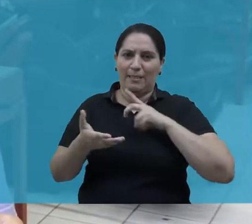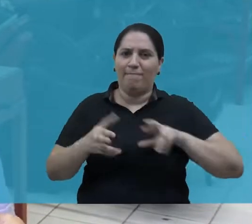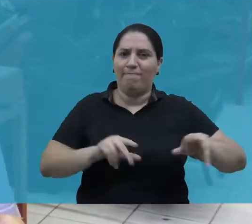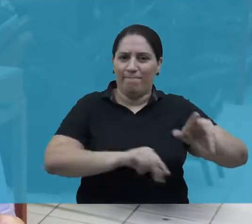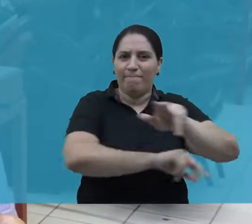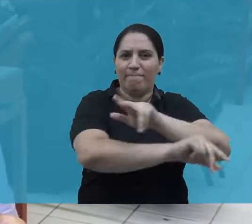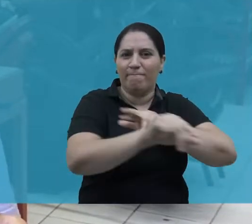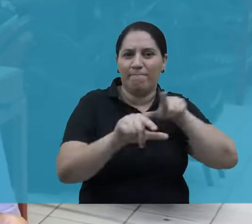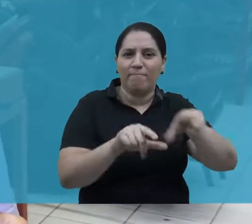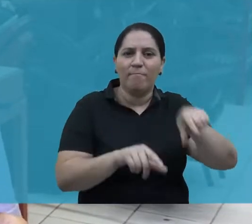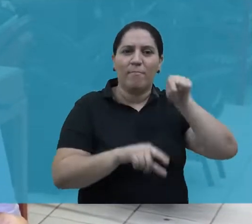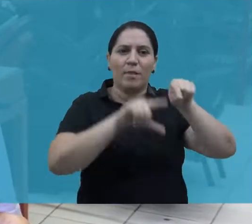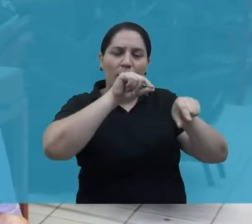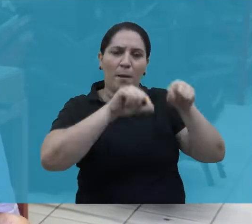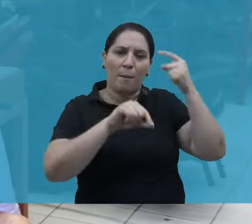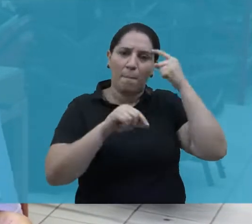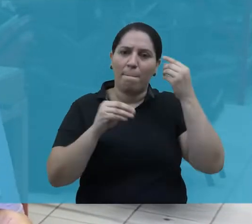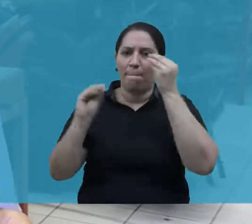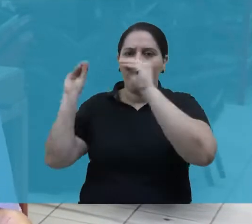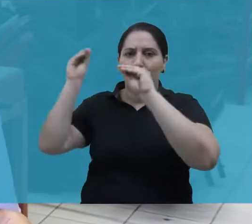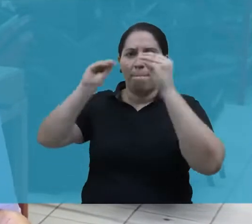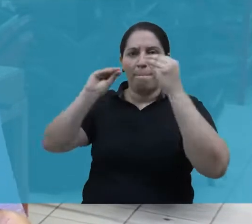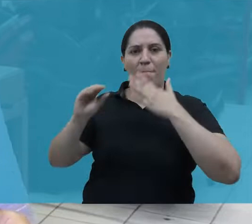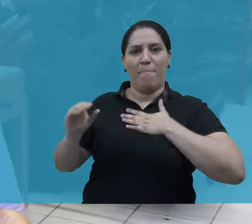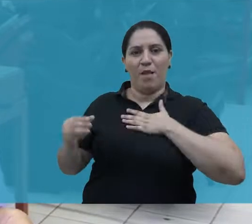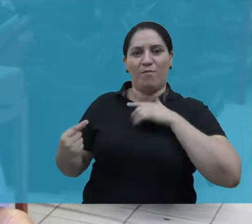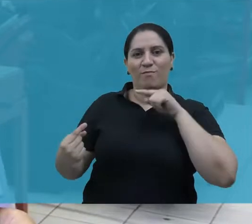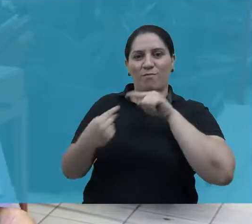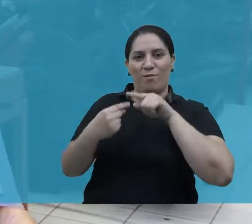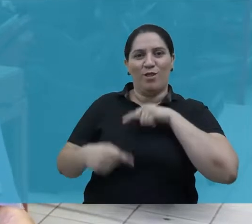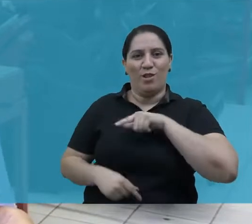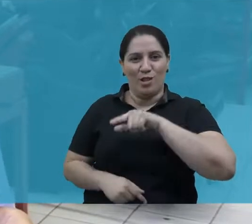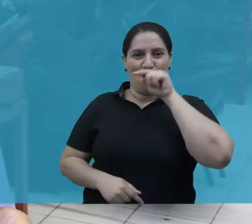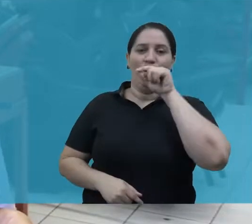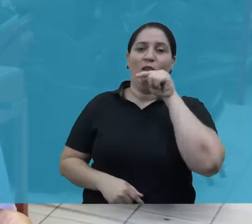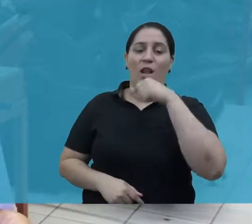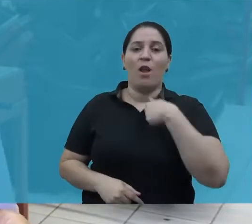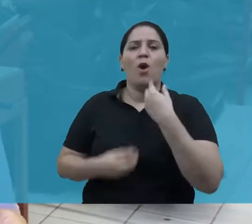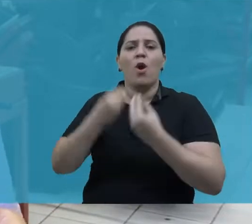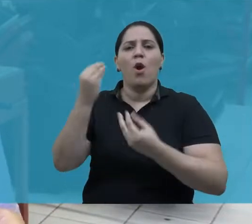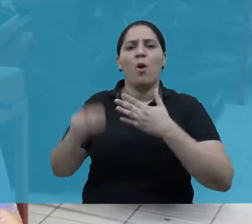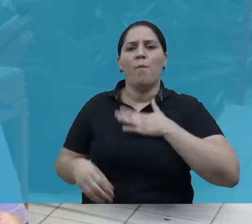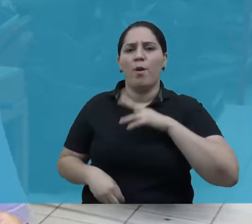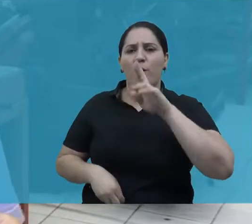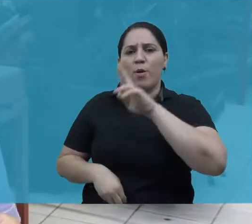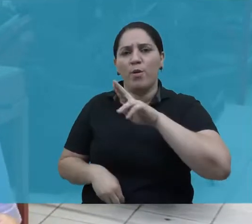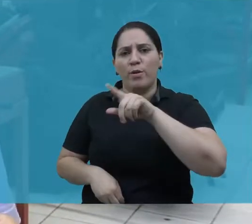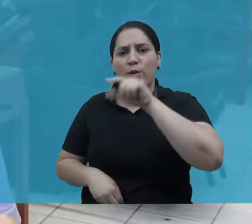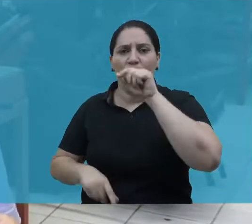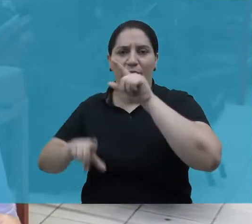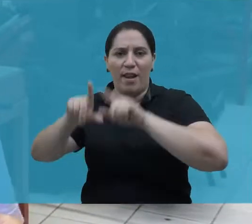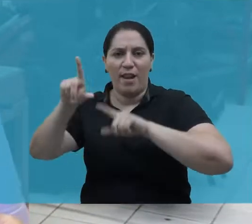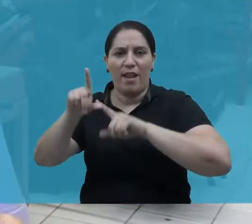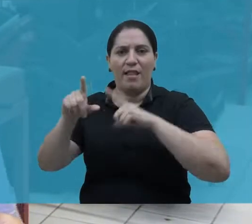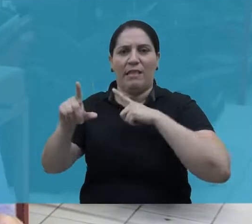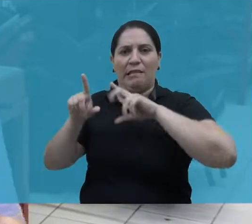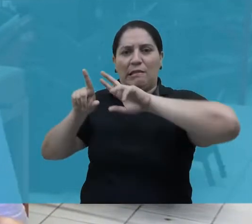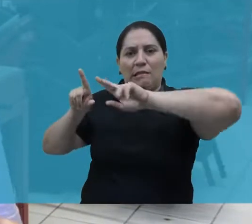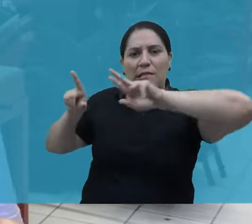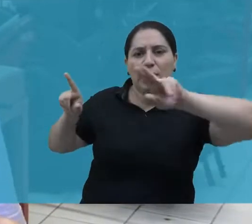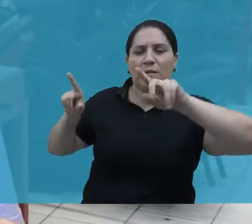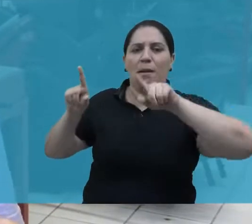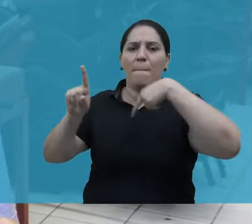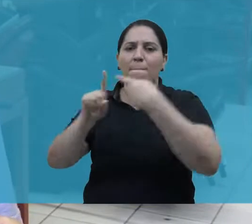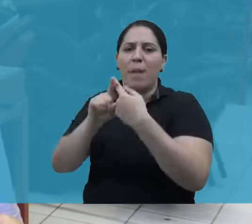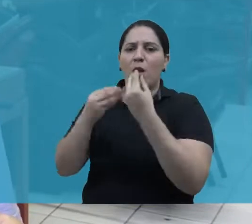vezes, usando formas de letras distintas. E usando de uma maneira particular. Então, este uso e o próprio desenho